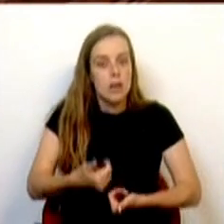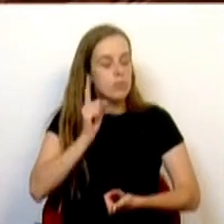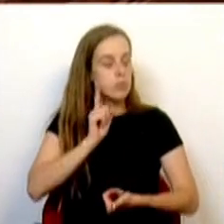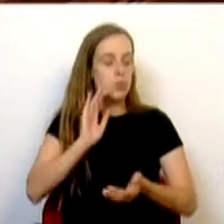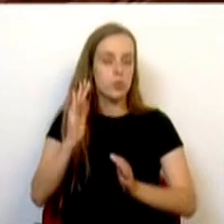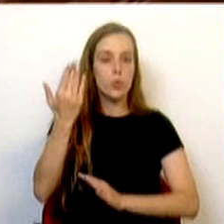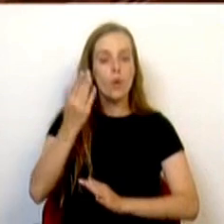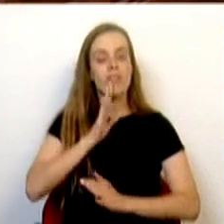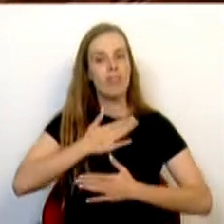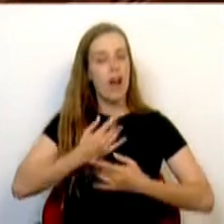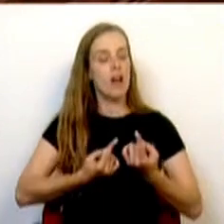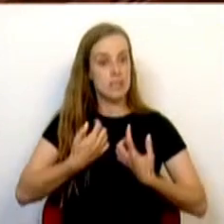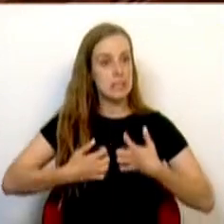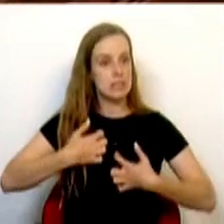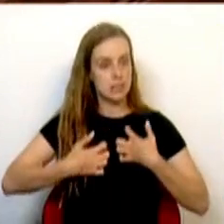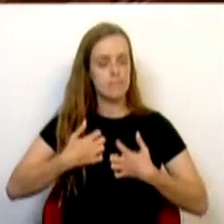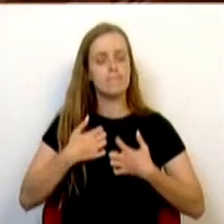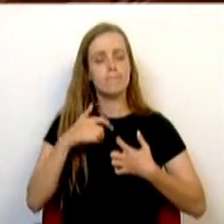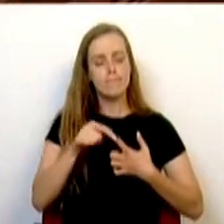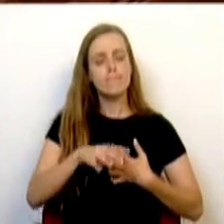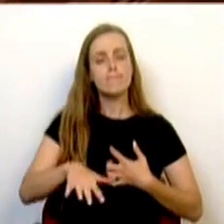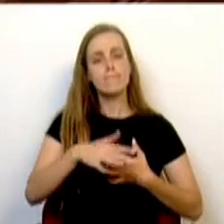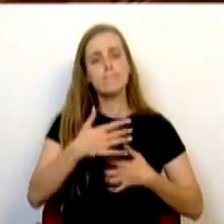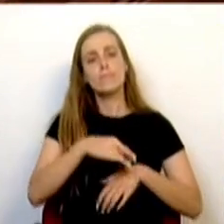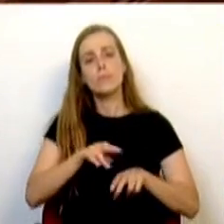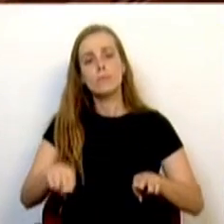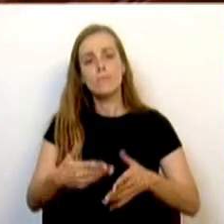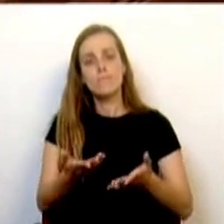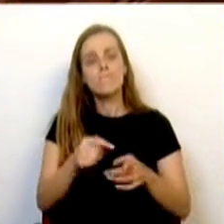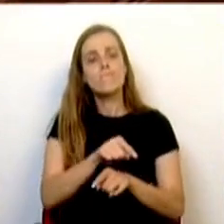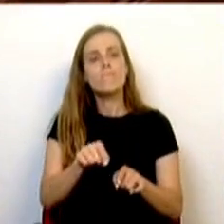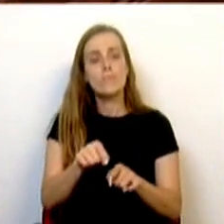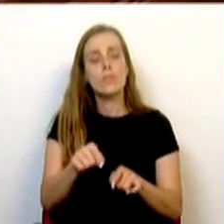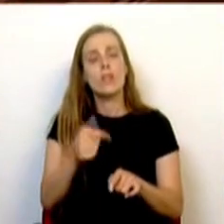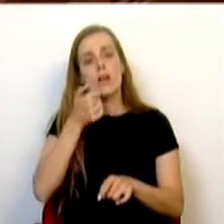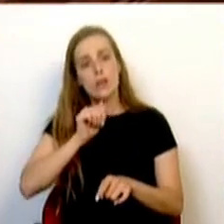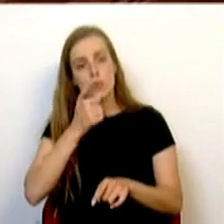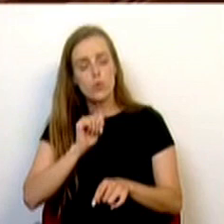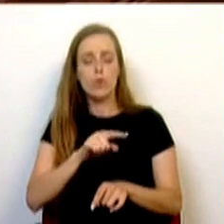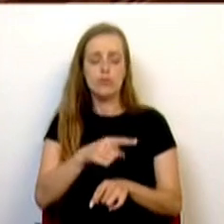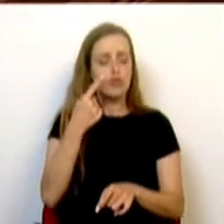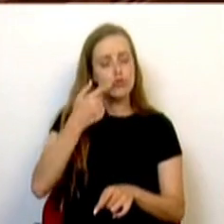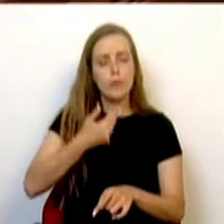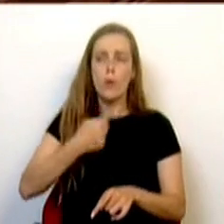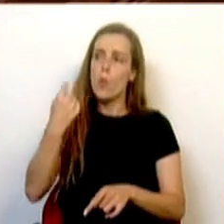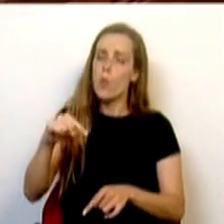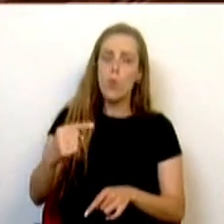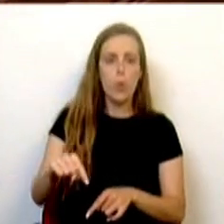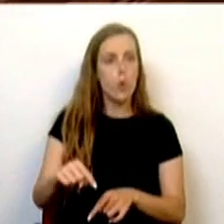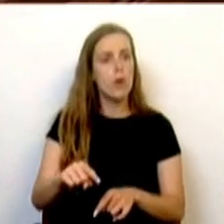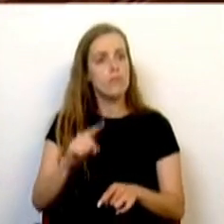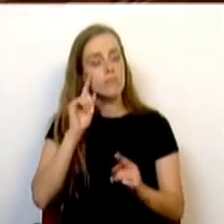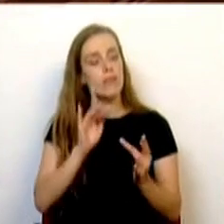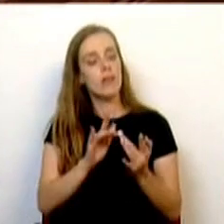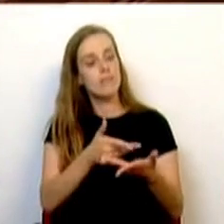Engravidar na região autónoma dos Açores não foge à regra, enquanto uma experiência única, em contacto com uma